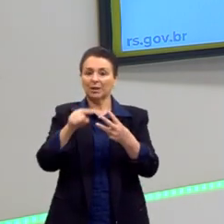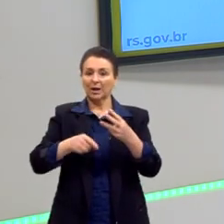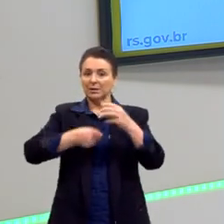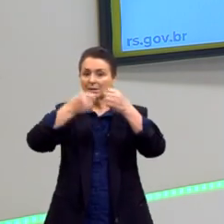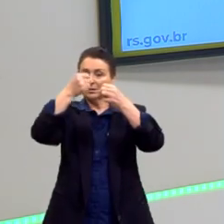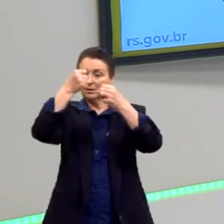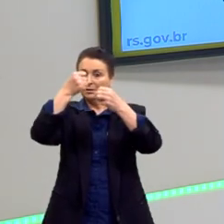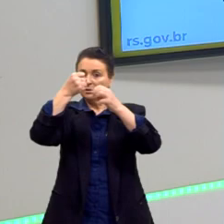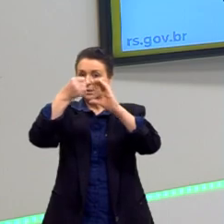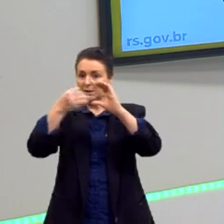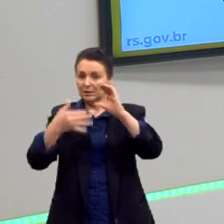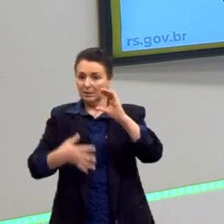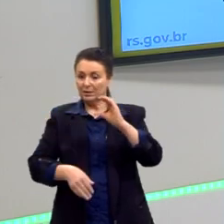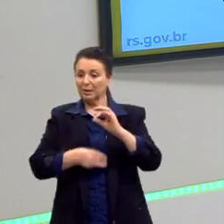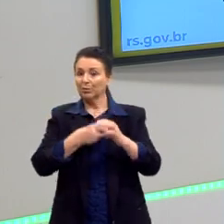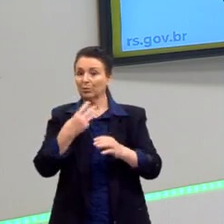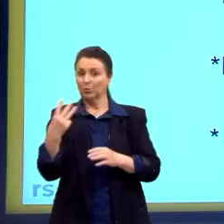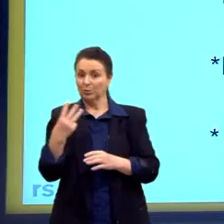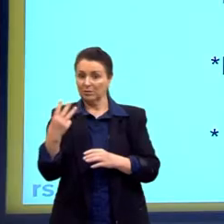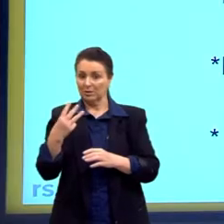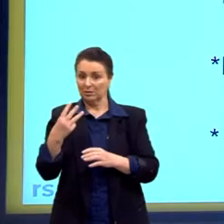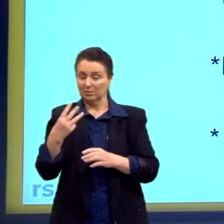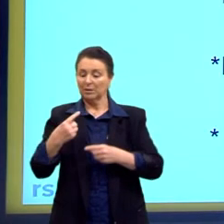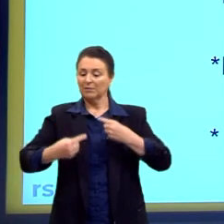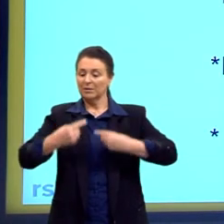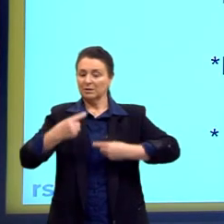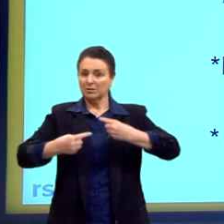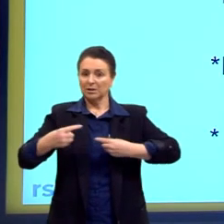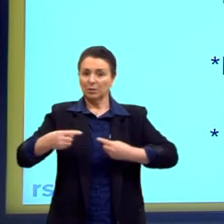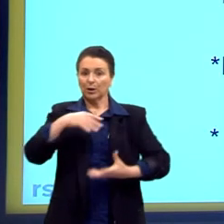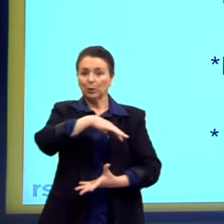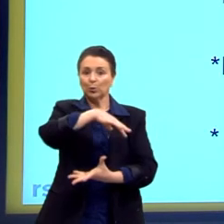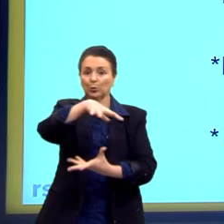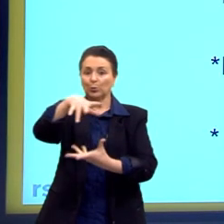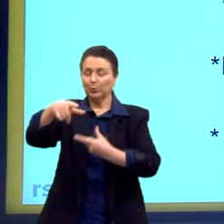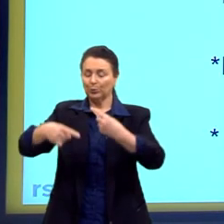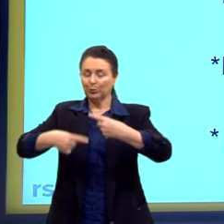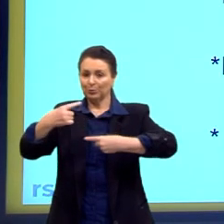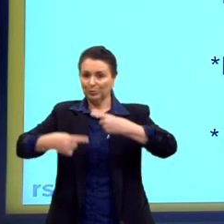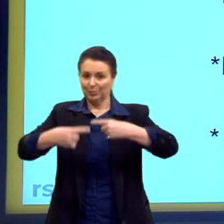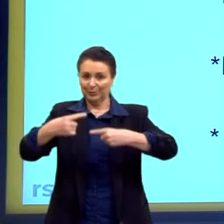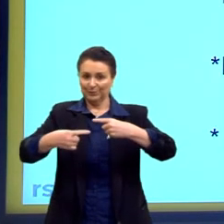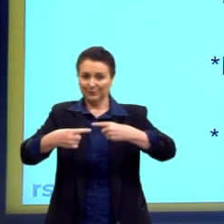esses três camaradas aqui discutem o mundo do trabalho. Depois nós temos aqui,